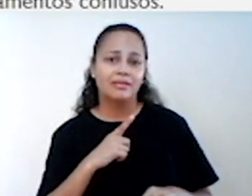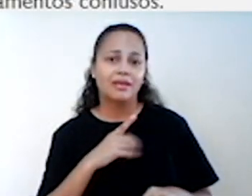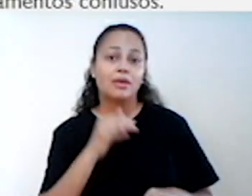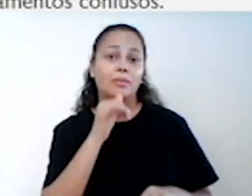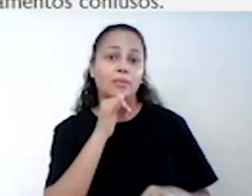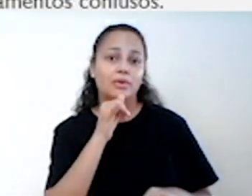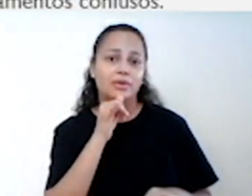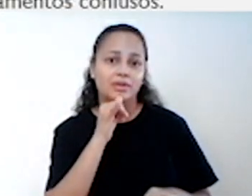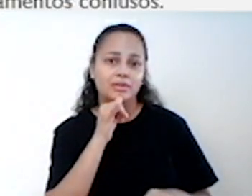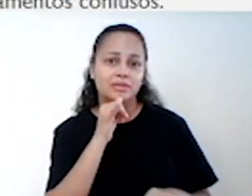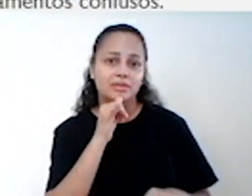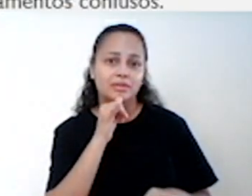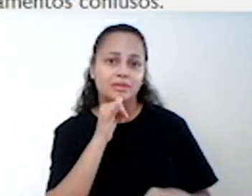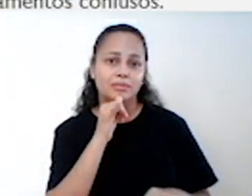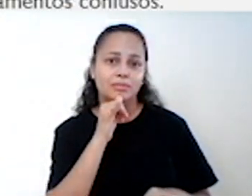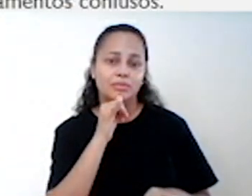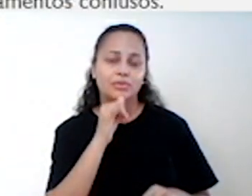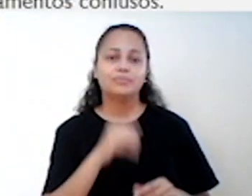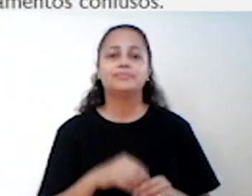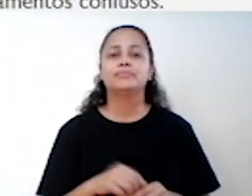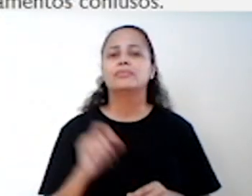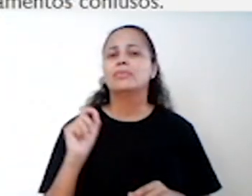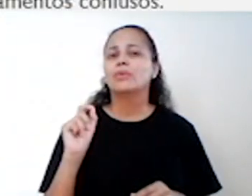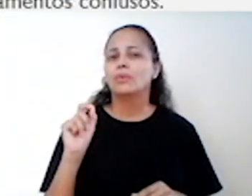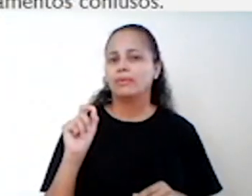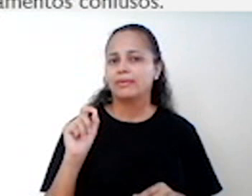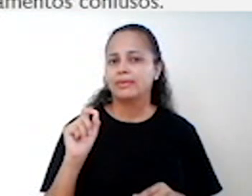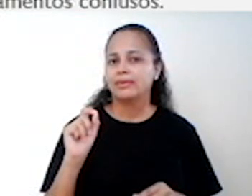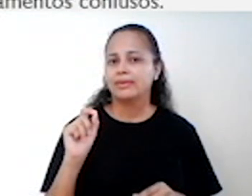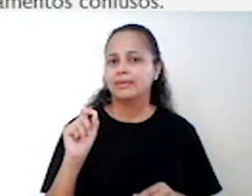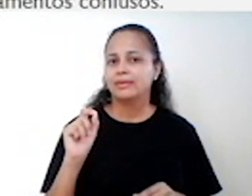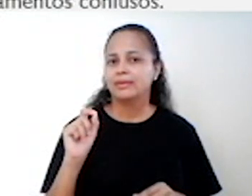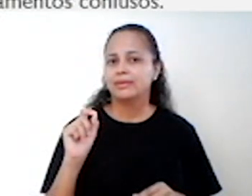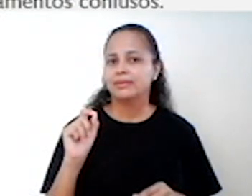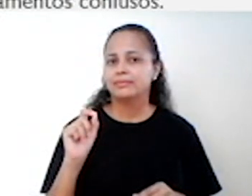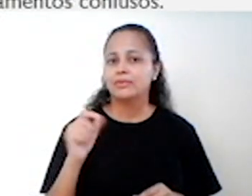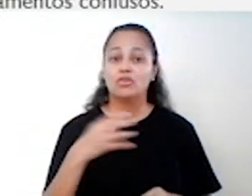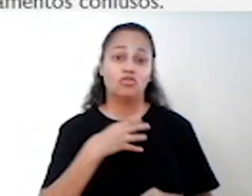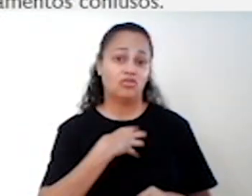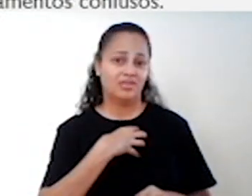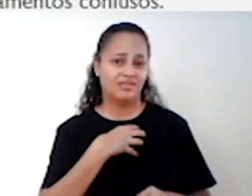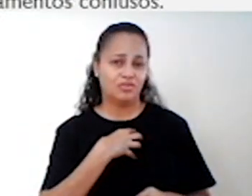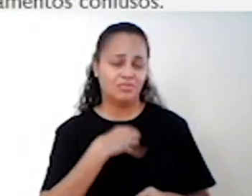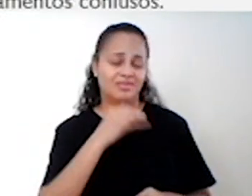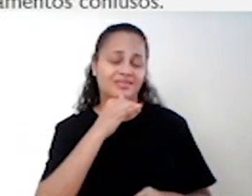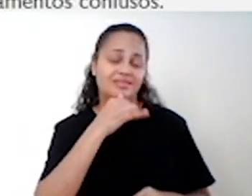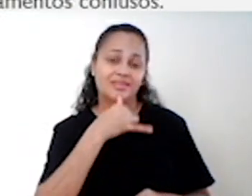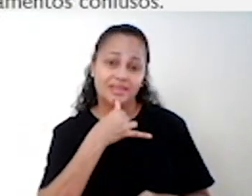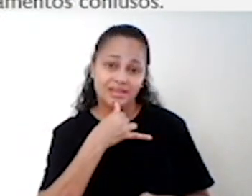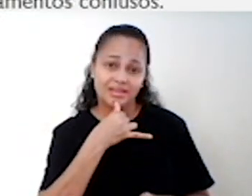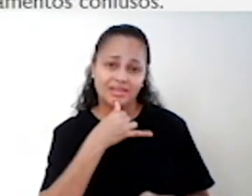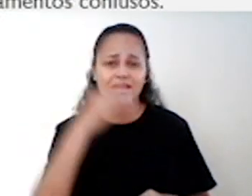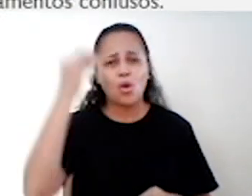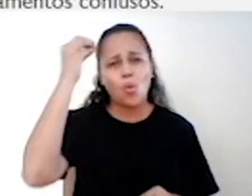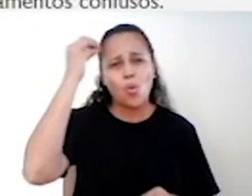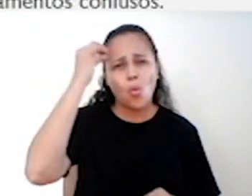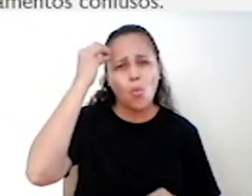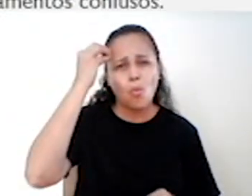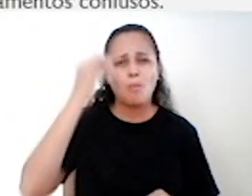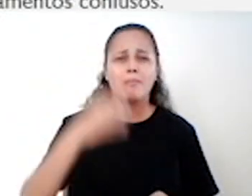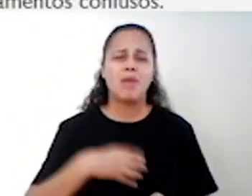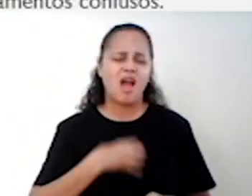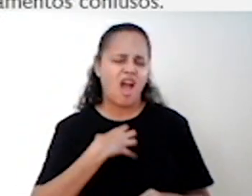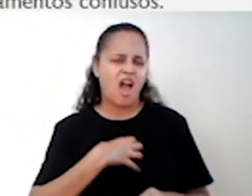reações são comuns no luto. Dentre elas, gente pode citar os sentimentos de tristeza,